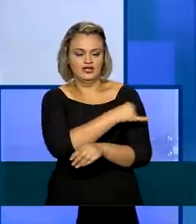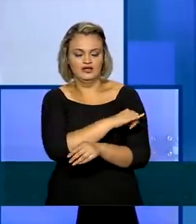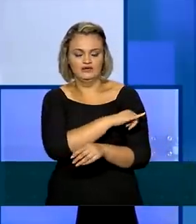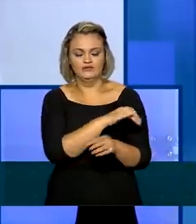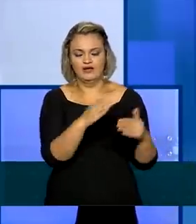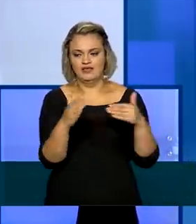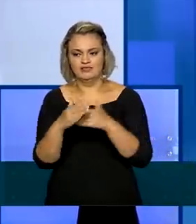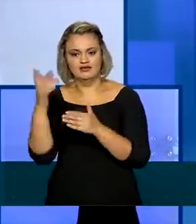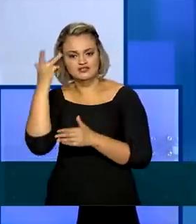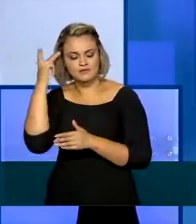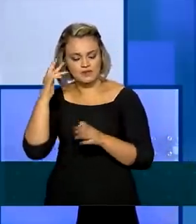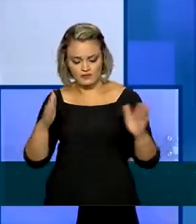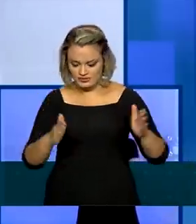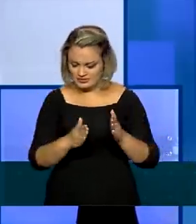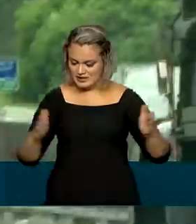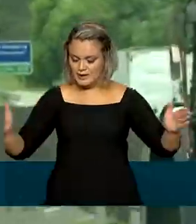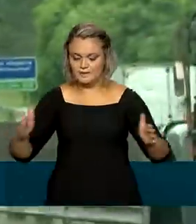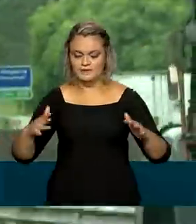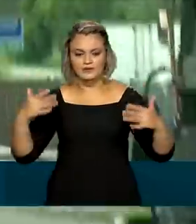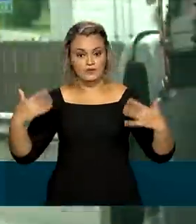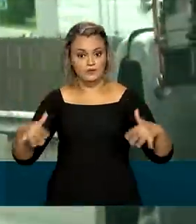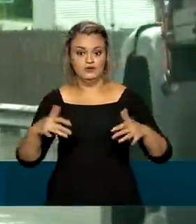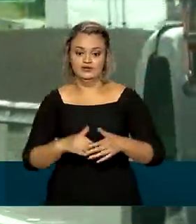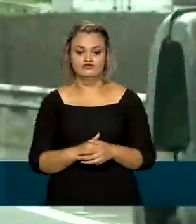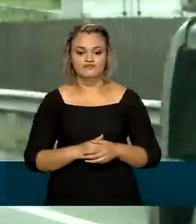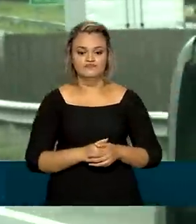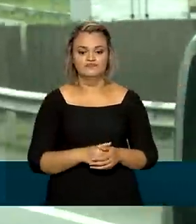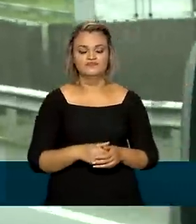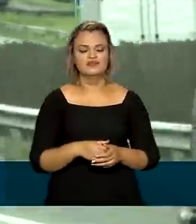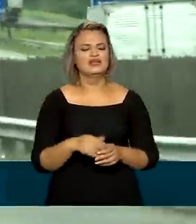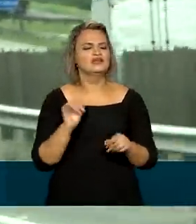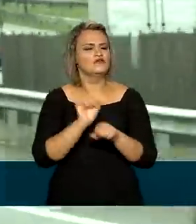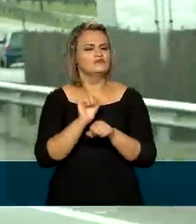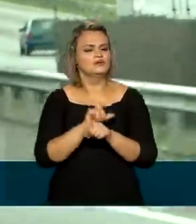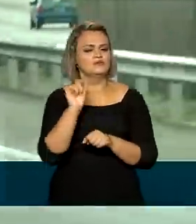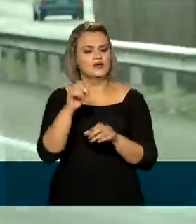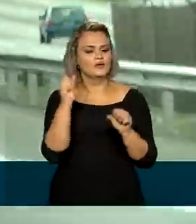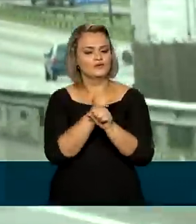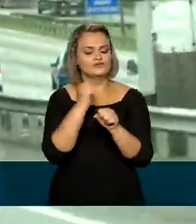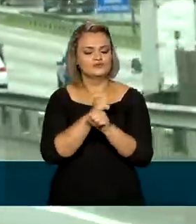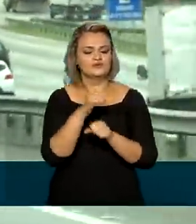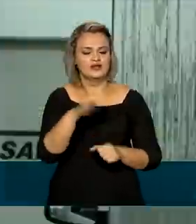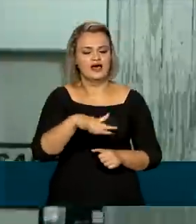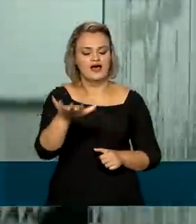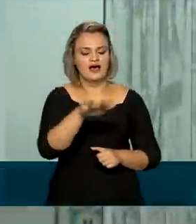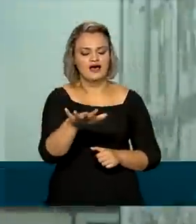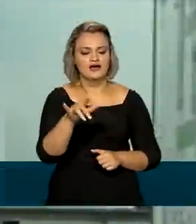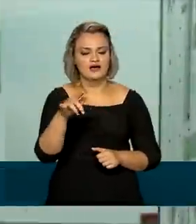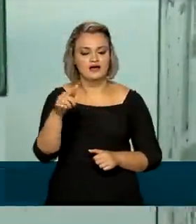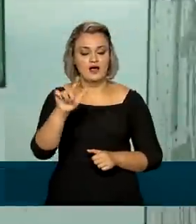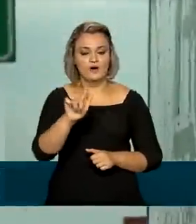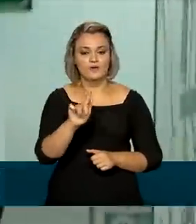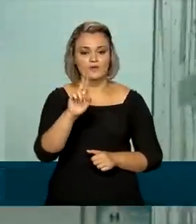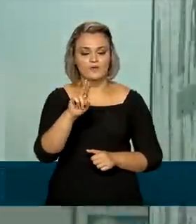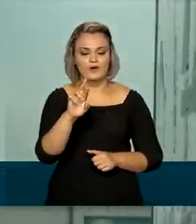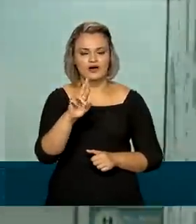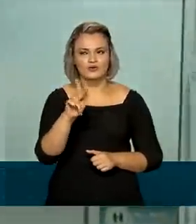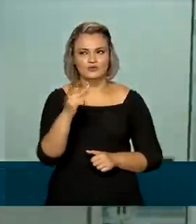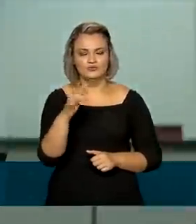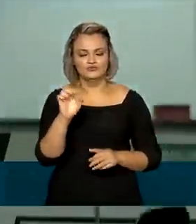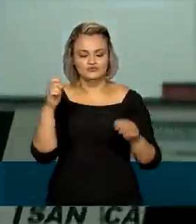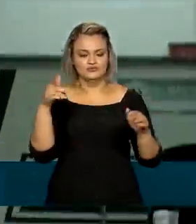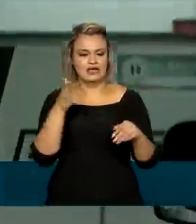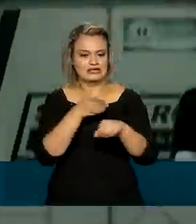move o Brasil, é o maior PIB do Brasil. Estão previstas, por exemplo, obras na região de Guarulhos, para facilitar o acesso ao